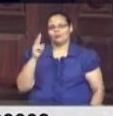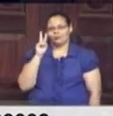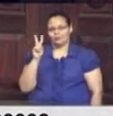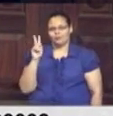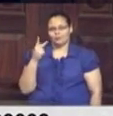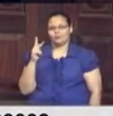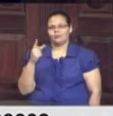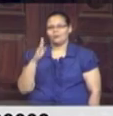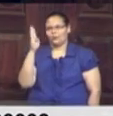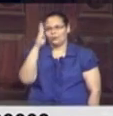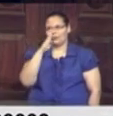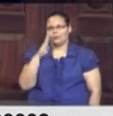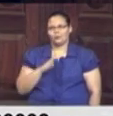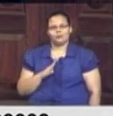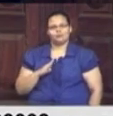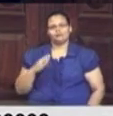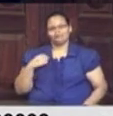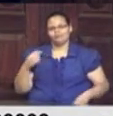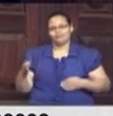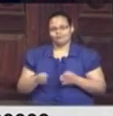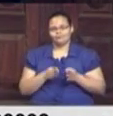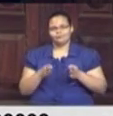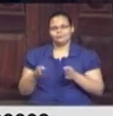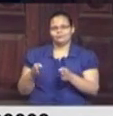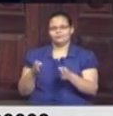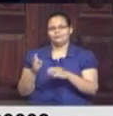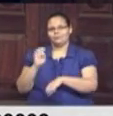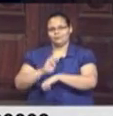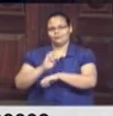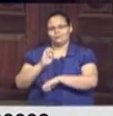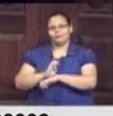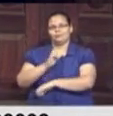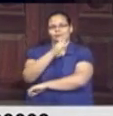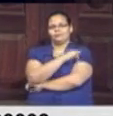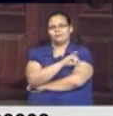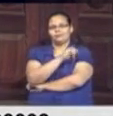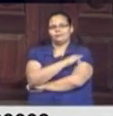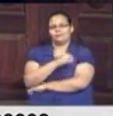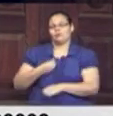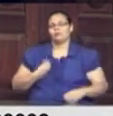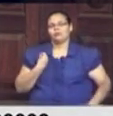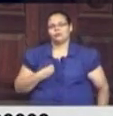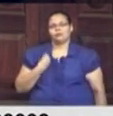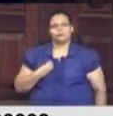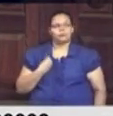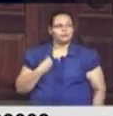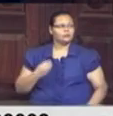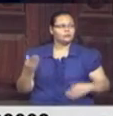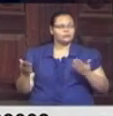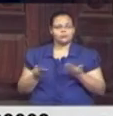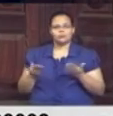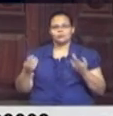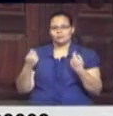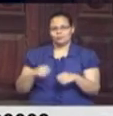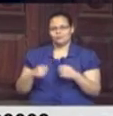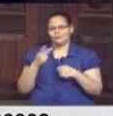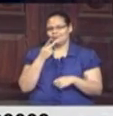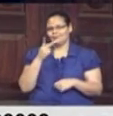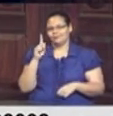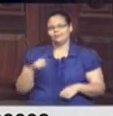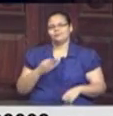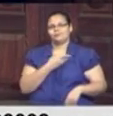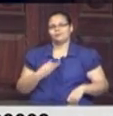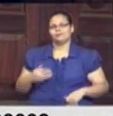Aliás, o Brasil caminha exatamente para o que o Estado do Rio de Janeiro vive hoje. É preciso dizer que o governo